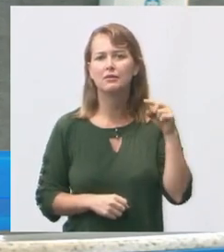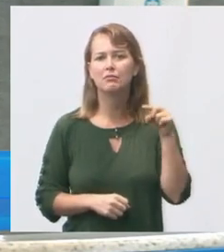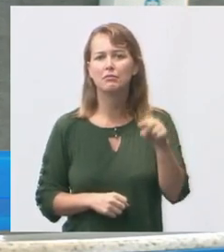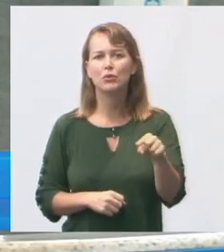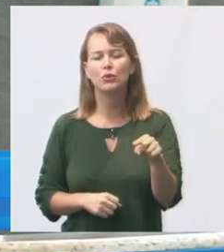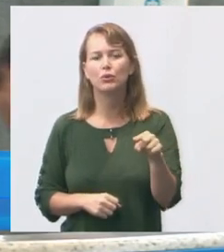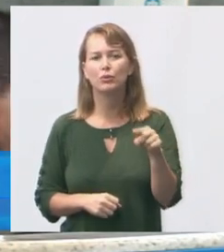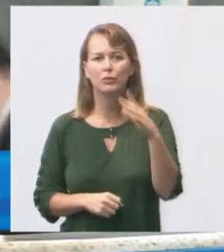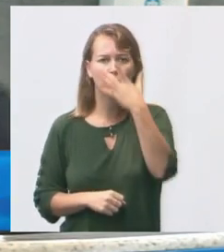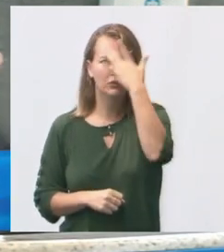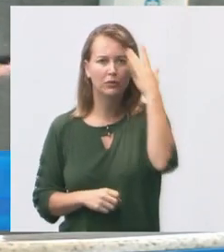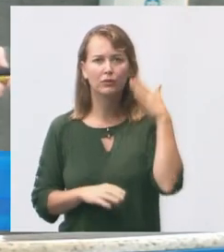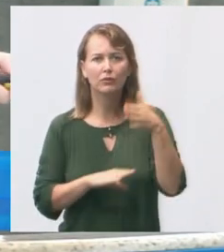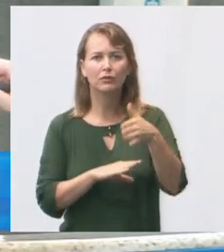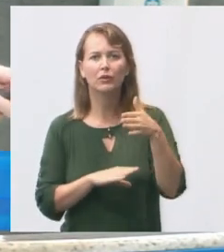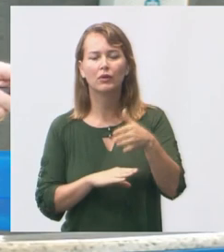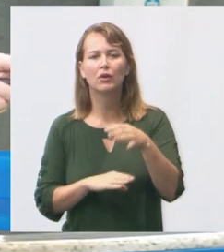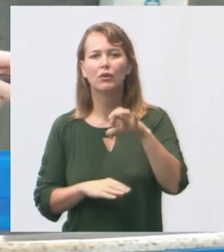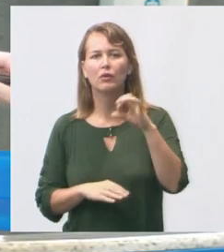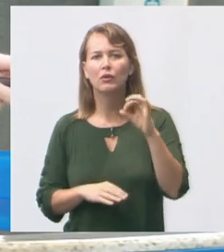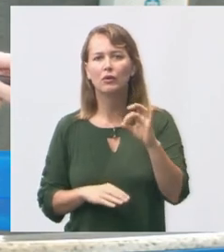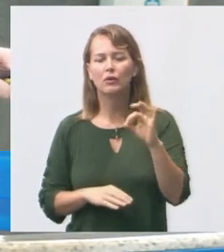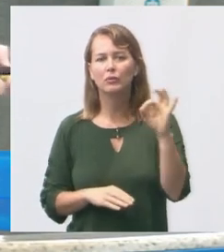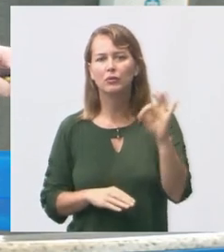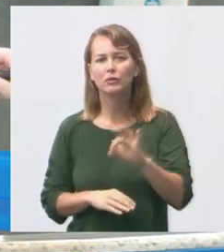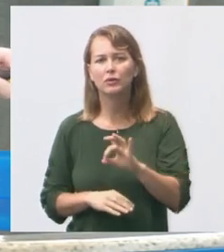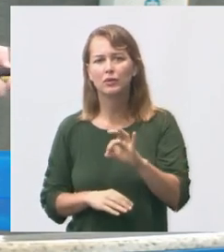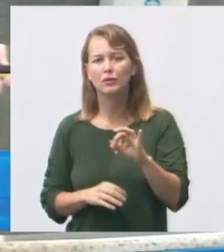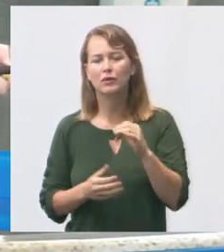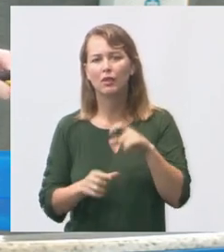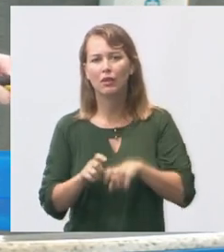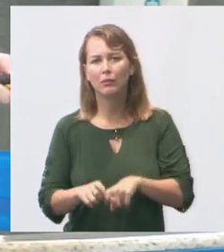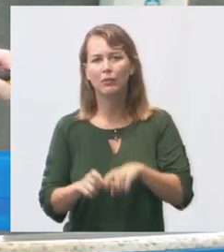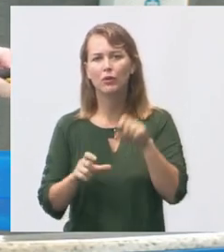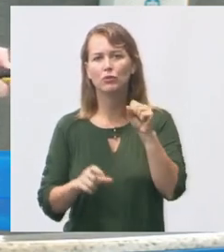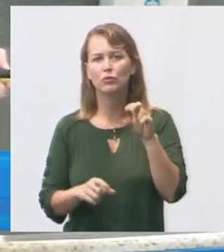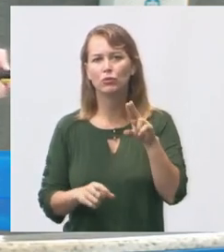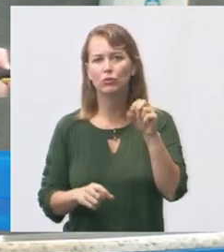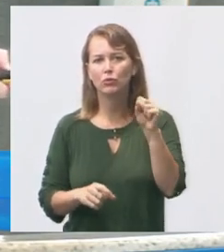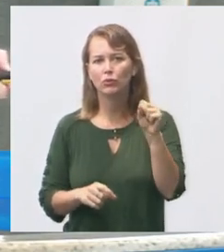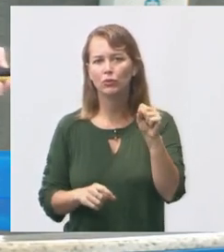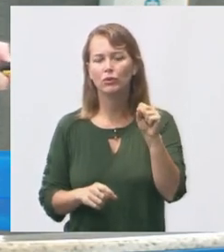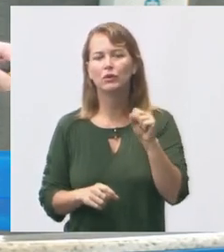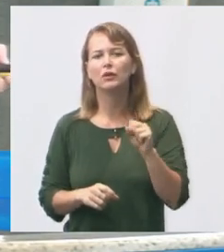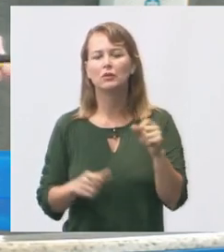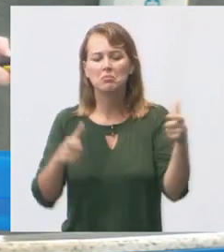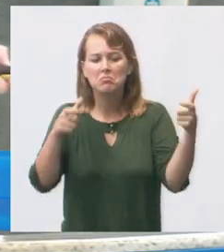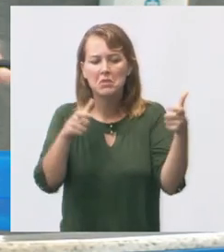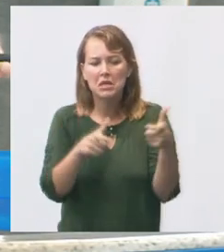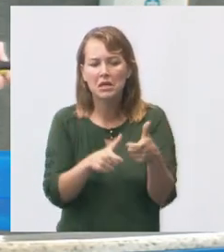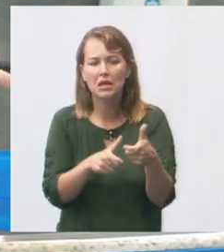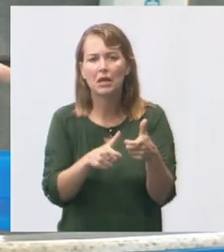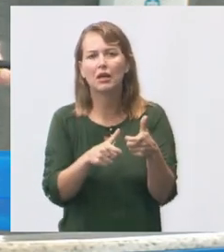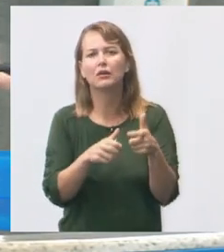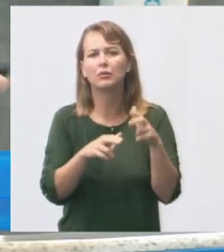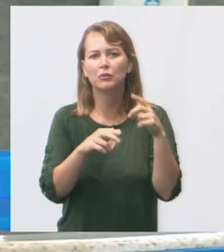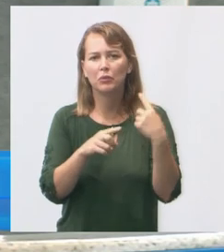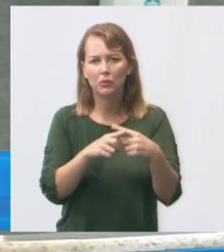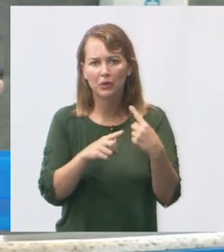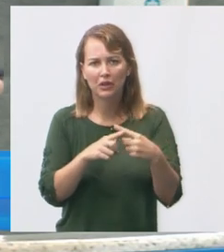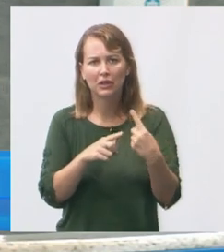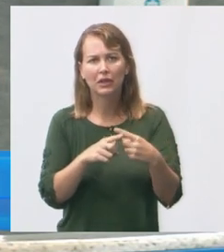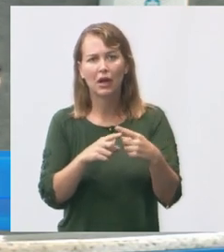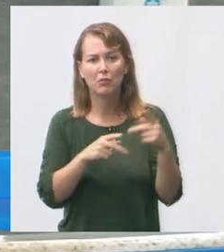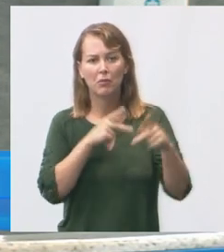% dependente do SUS unidade tem seu funcionamento em imóvel antigo com tamanho limitado para comportar a atual demanda populacional